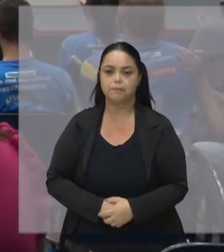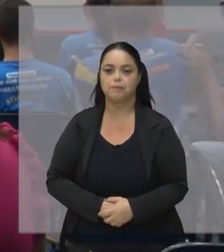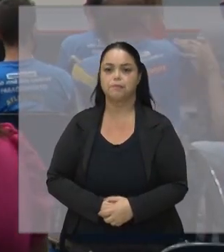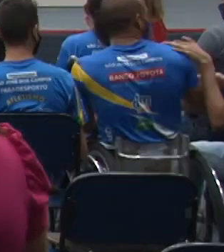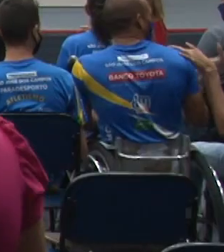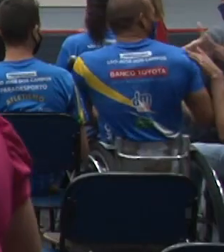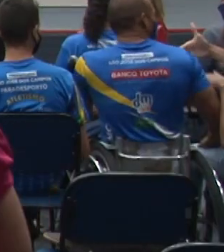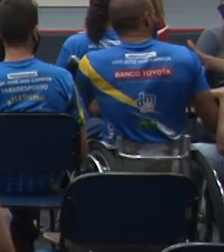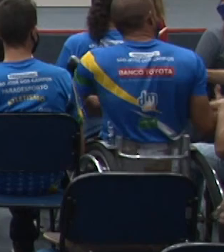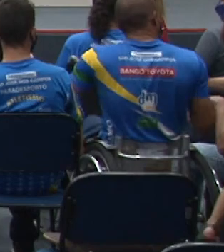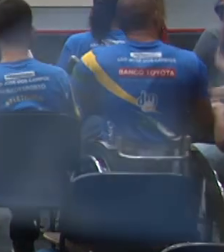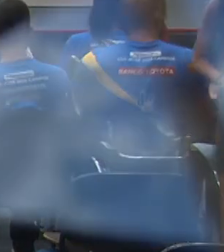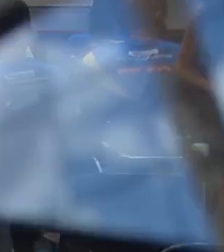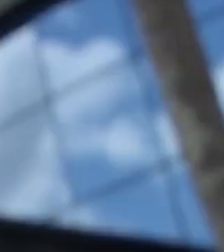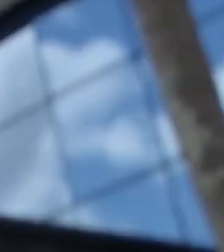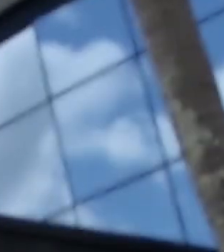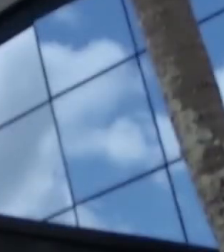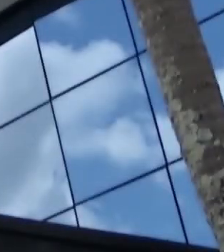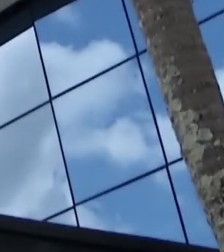Obrigado, meu irmão.